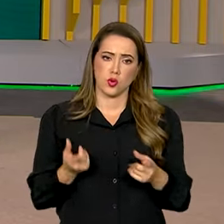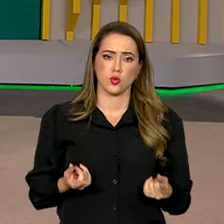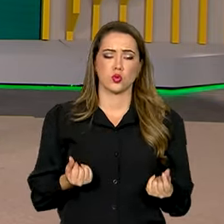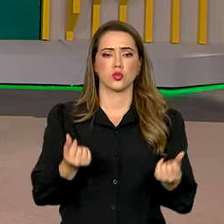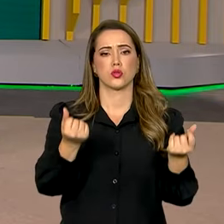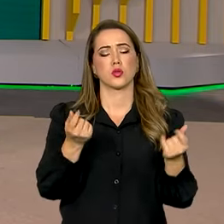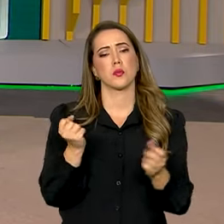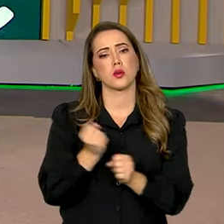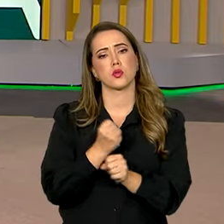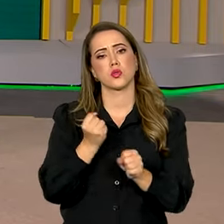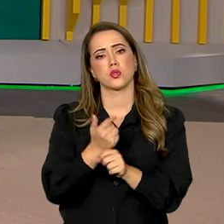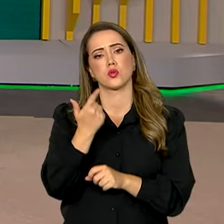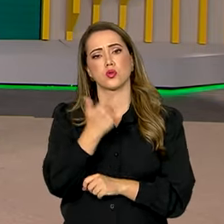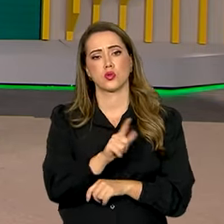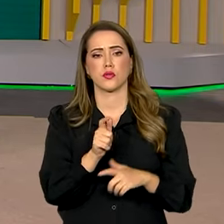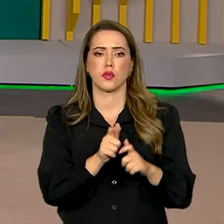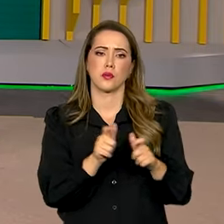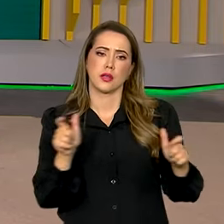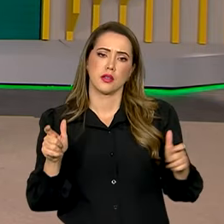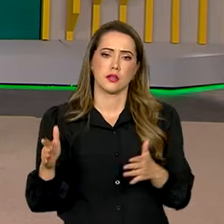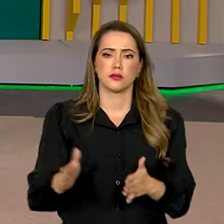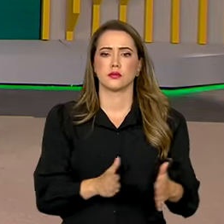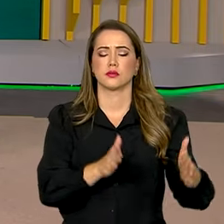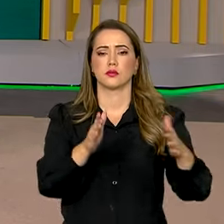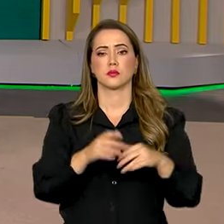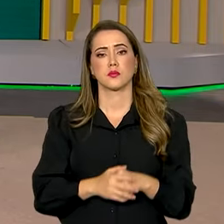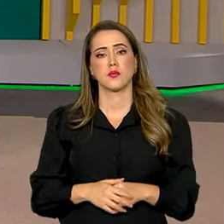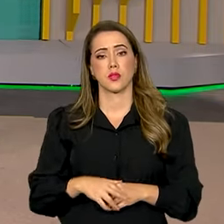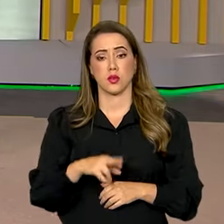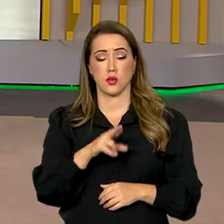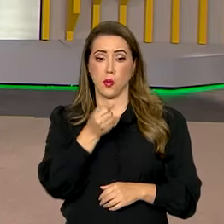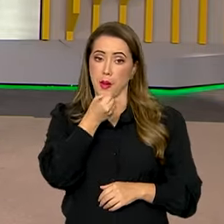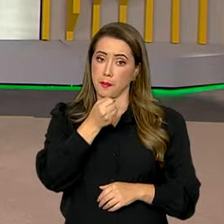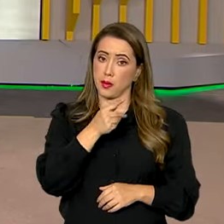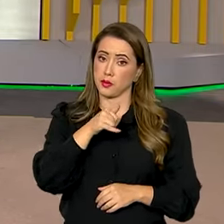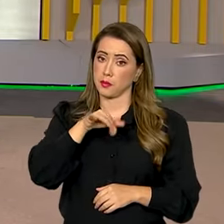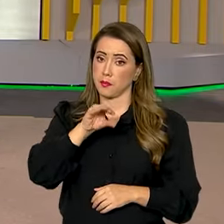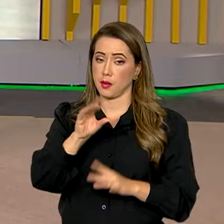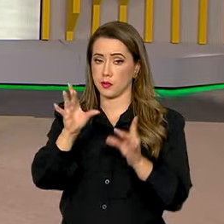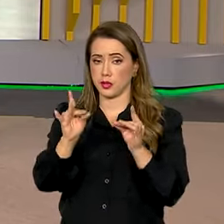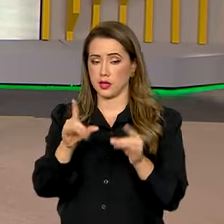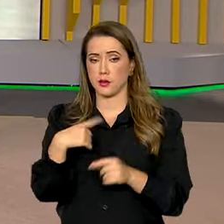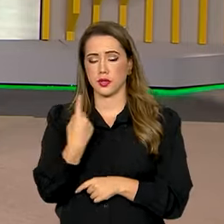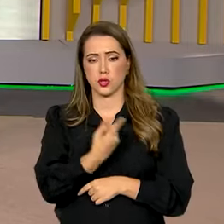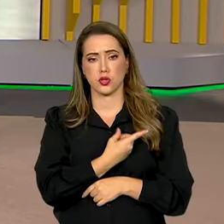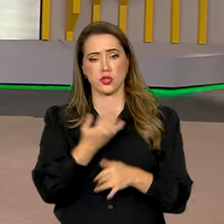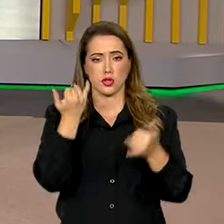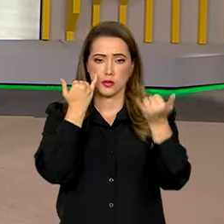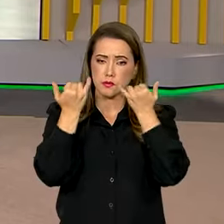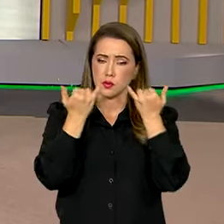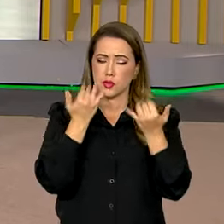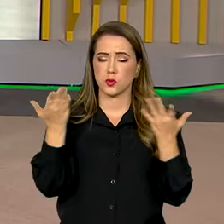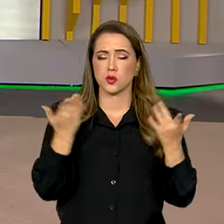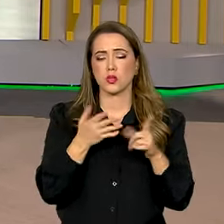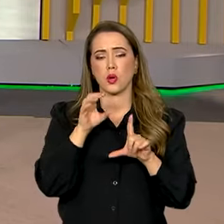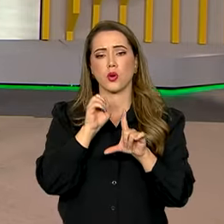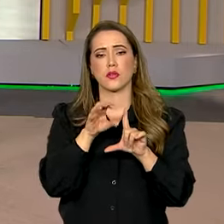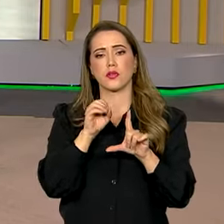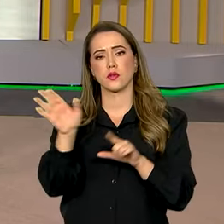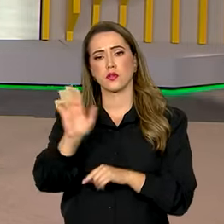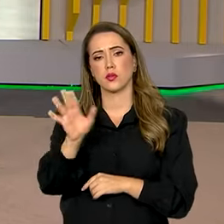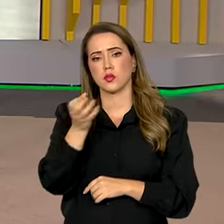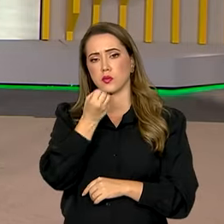reconstrução e ampliação de rodovias. O repórter Pablo Mundim detalha pra gente essas informações ao vivo.